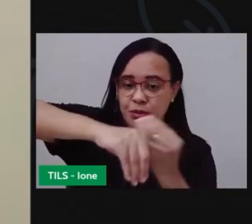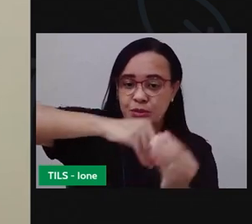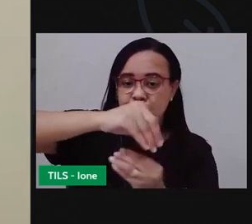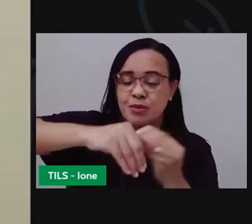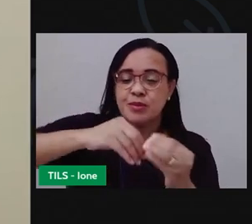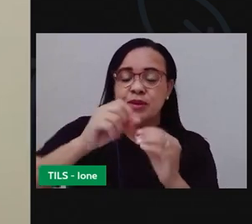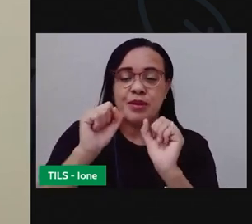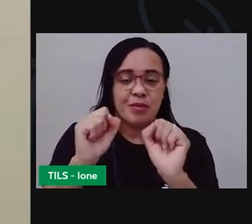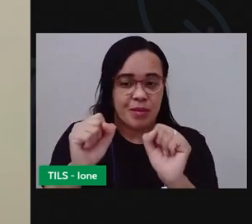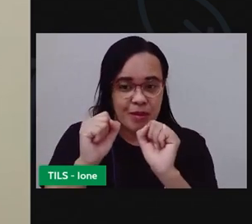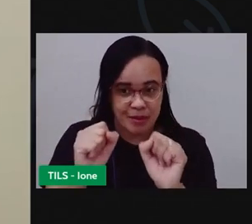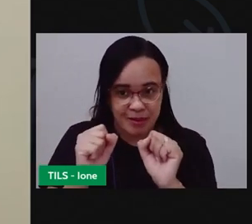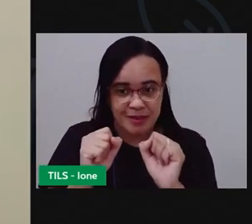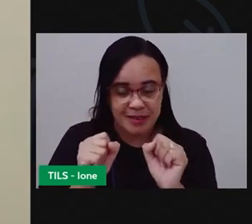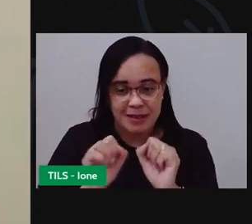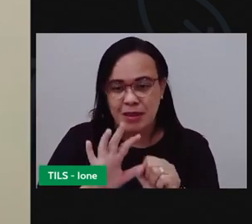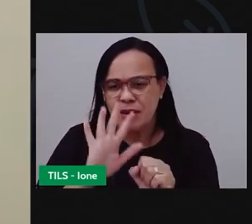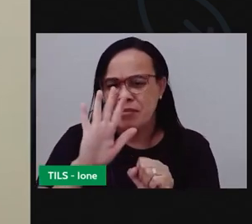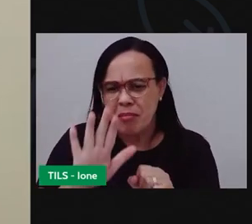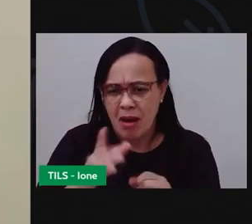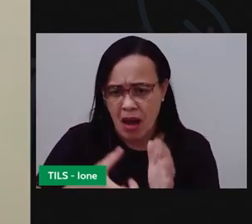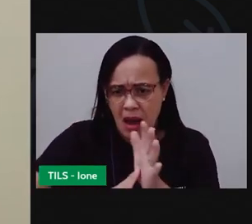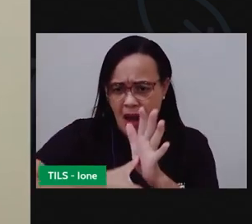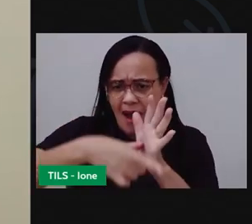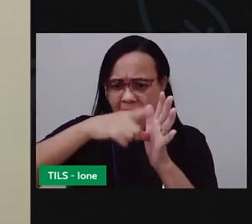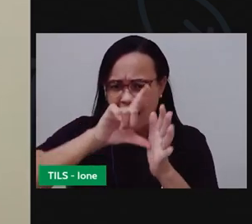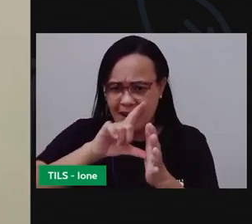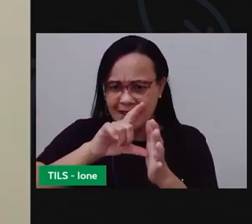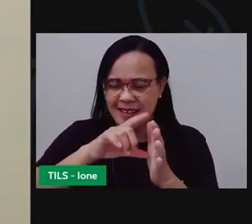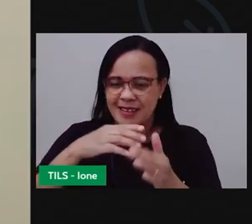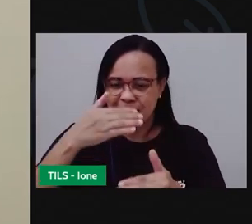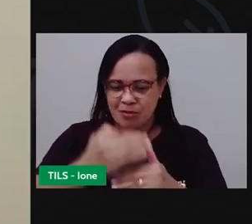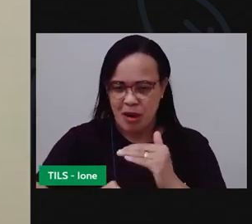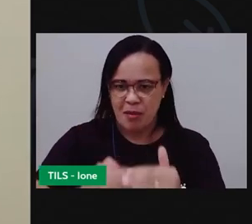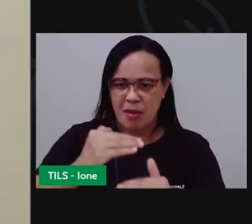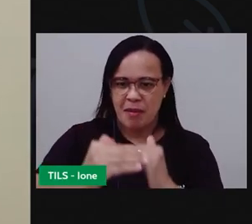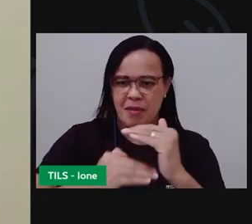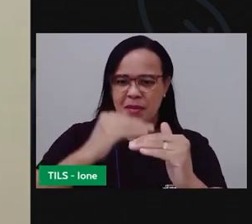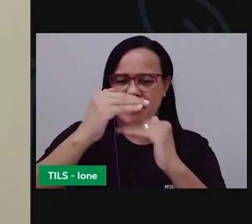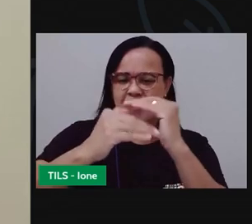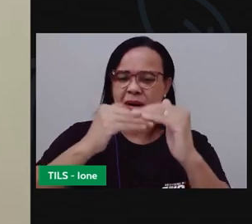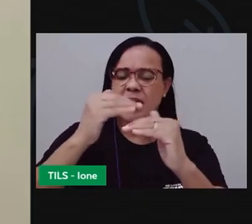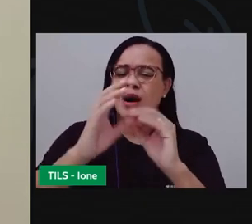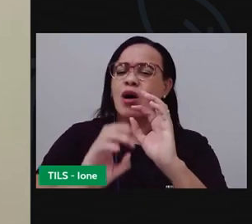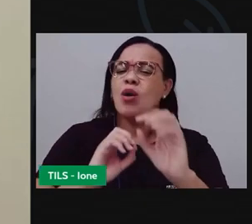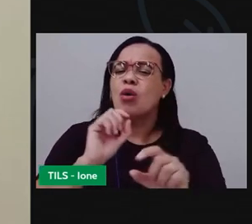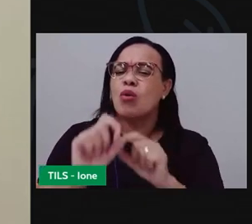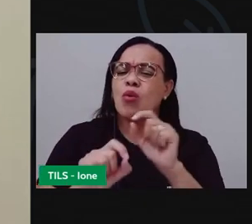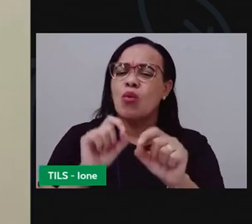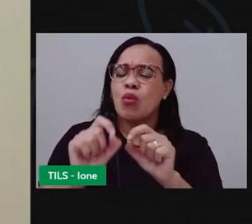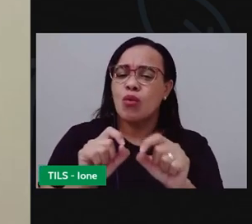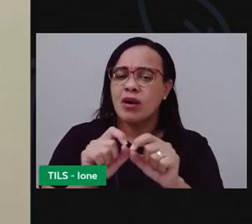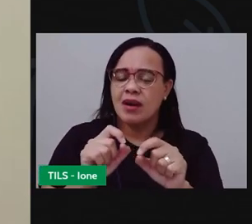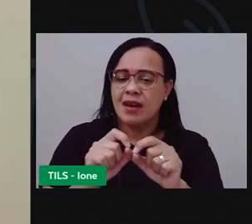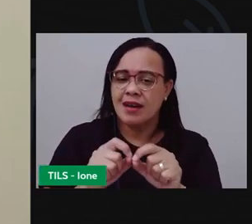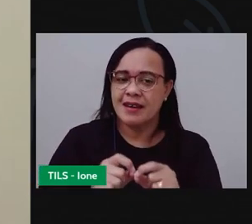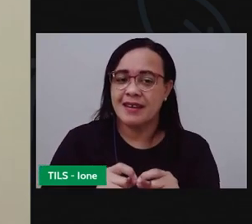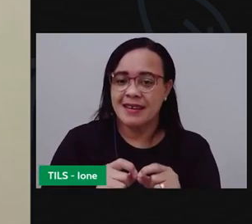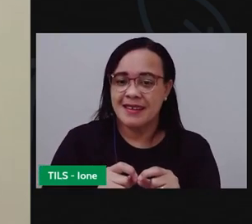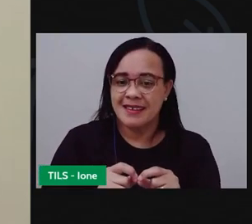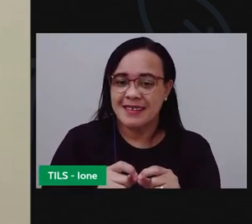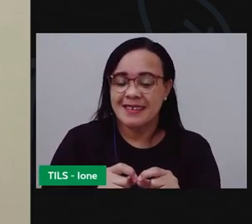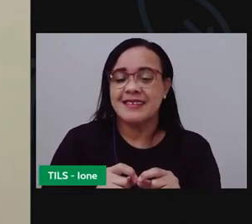que ele passa por um processo de fermentação por um tempo até três meses